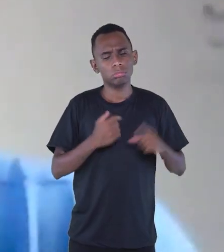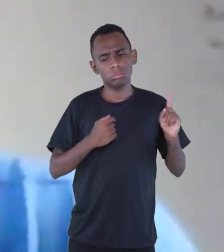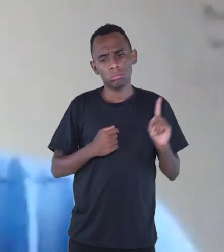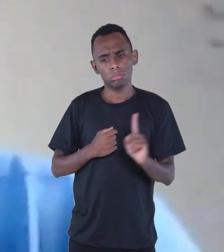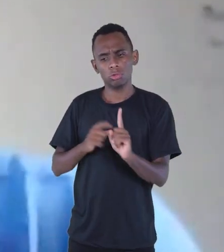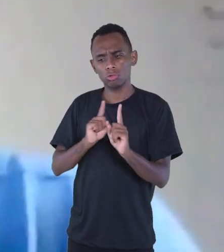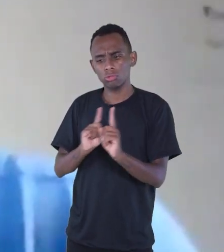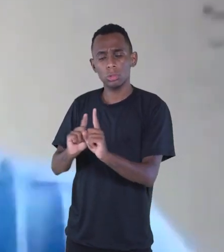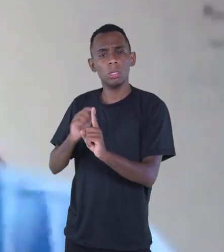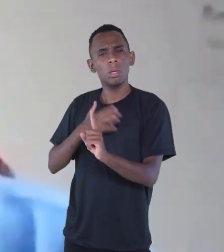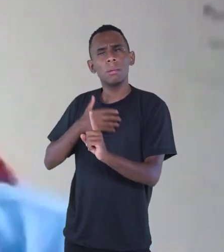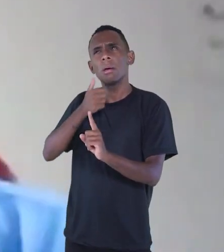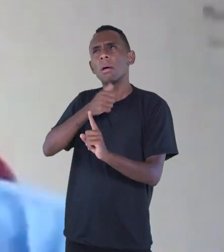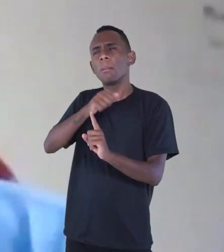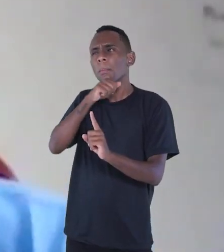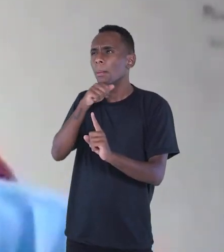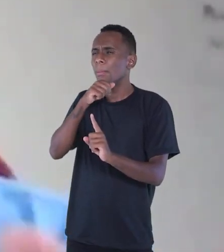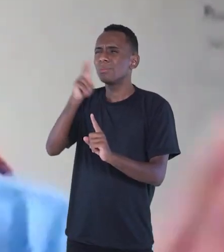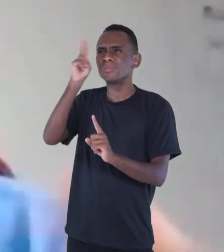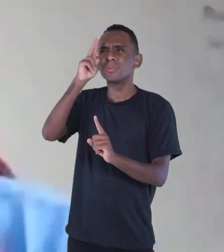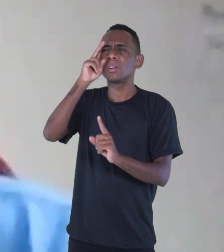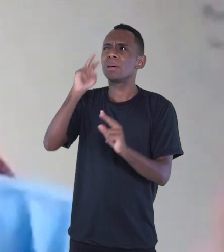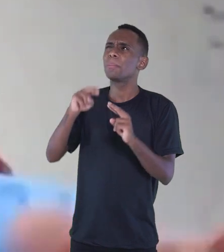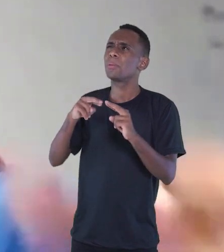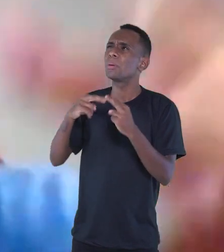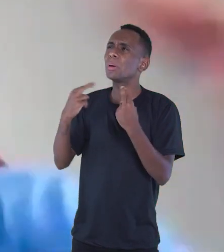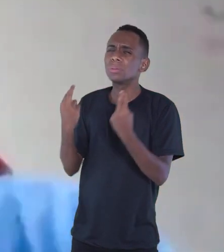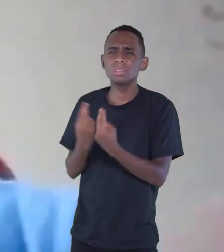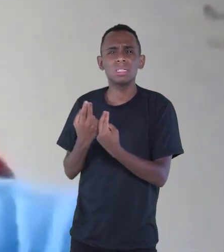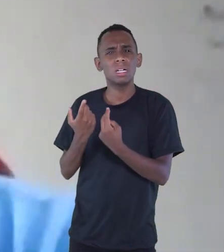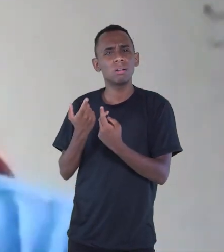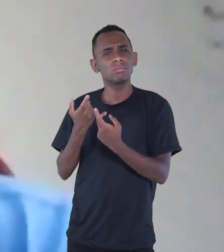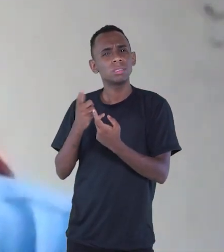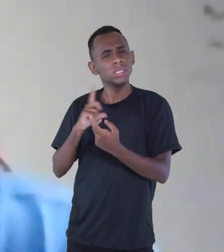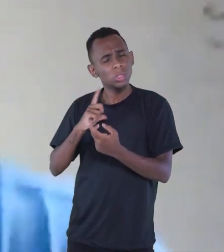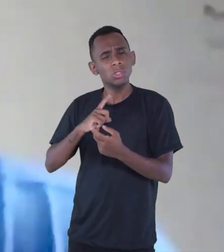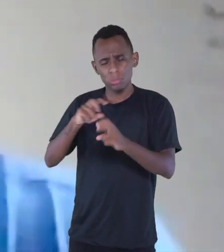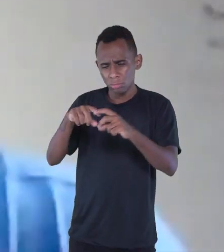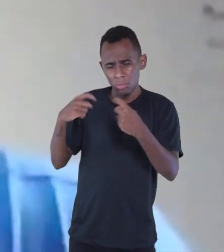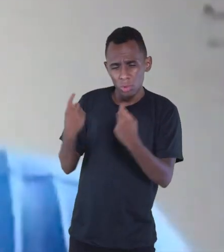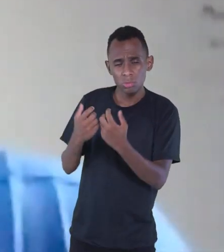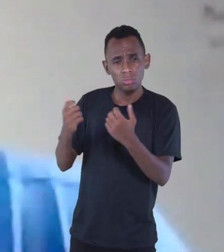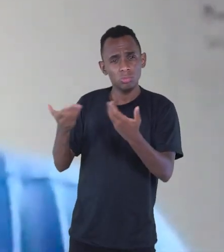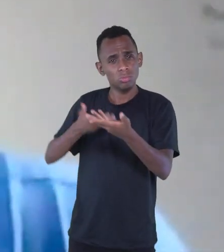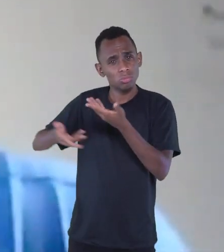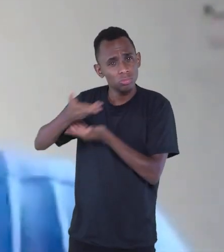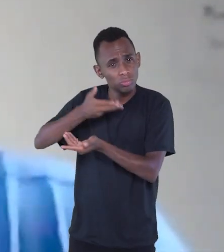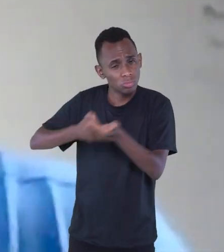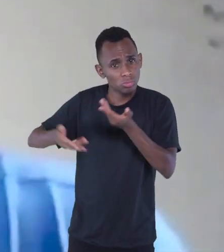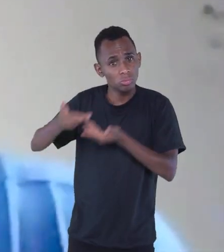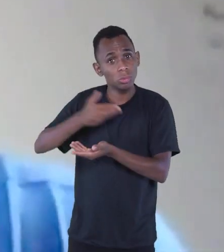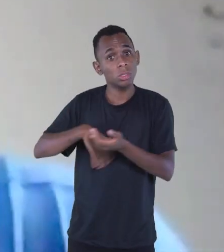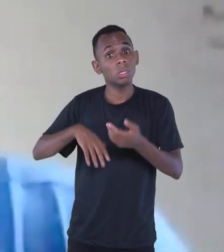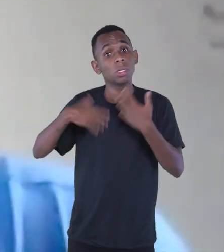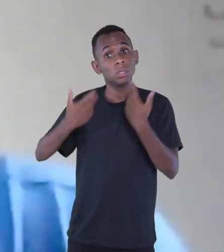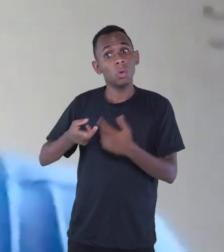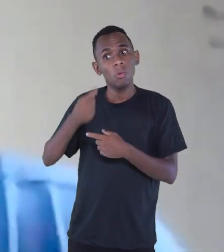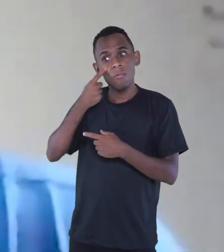parece que de uma novena, eu não me lembro o que que tinha. Tinha um evento com várias pessoas e aí apareceram esses três.